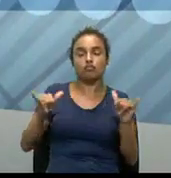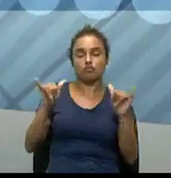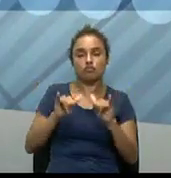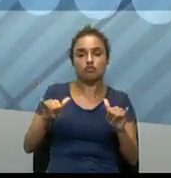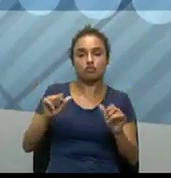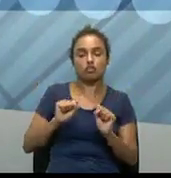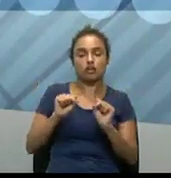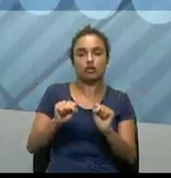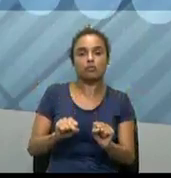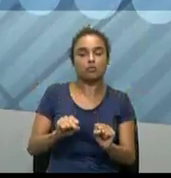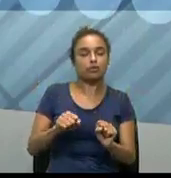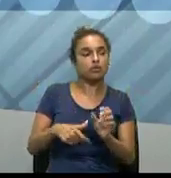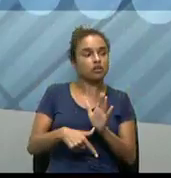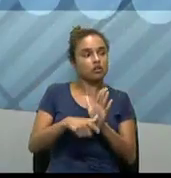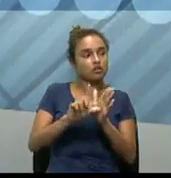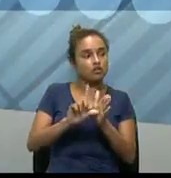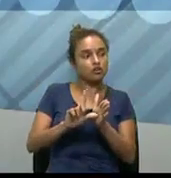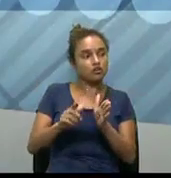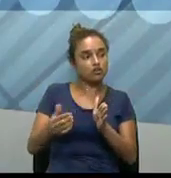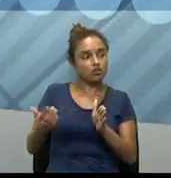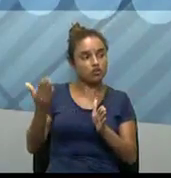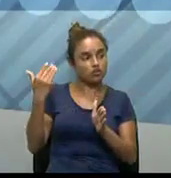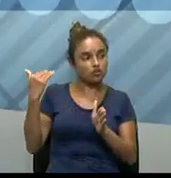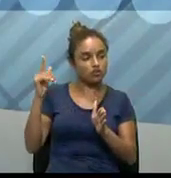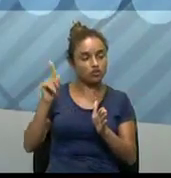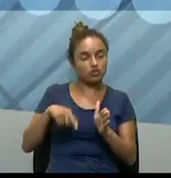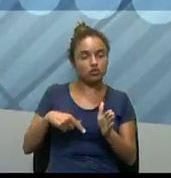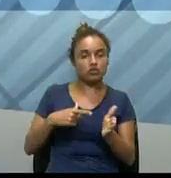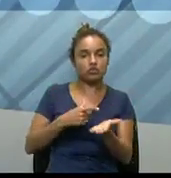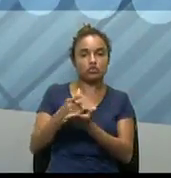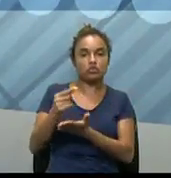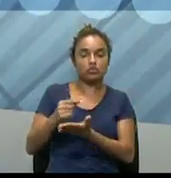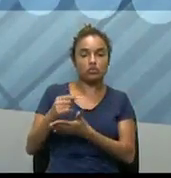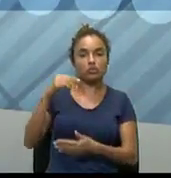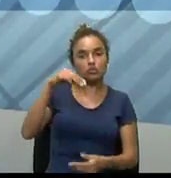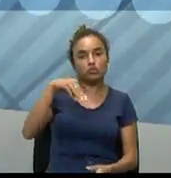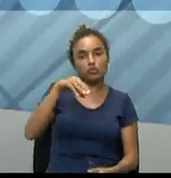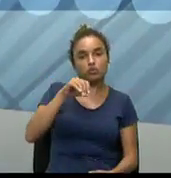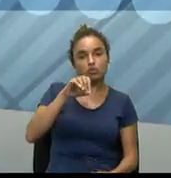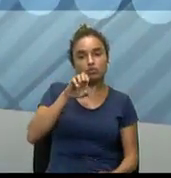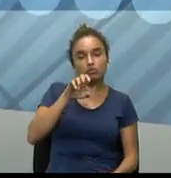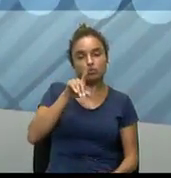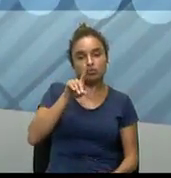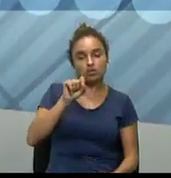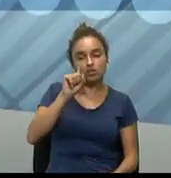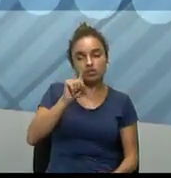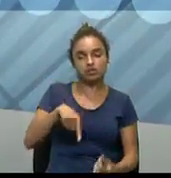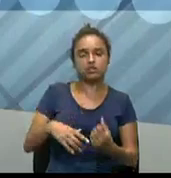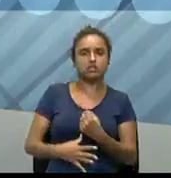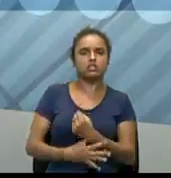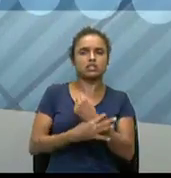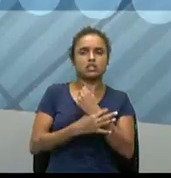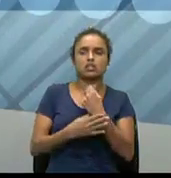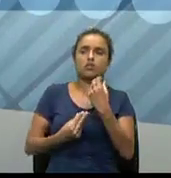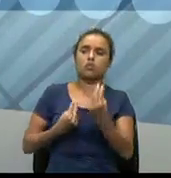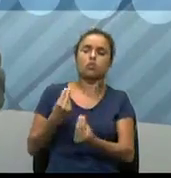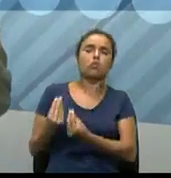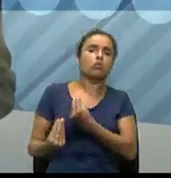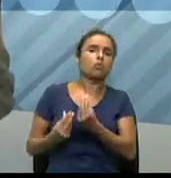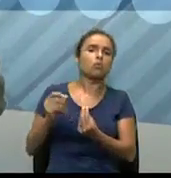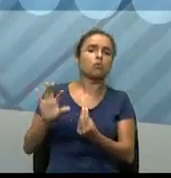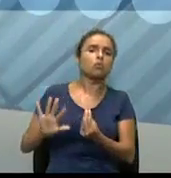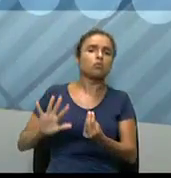informar antes, né? Até para poder adquirir essas moedas. Primeiro, a questão da segurança. Como que funciona,